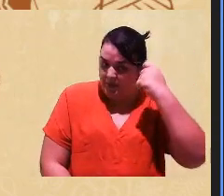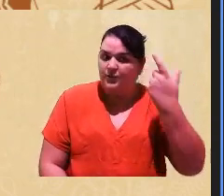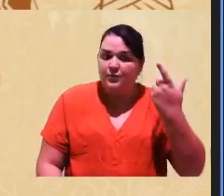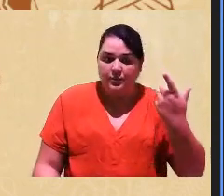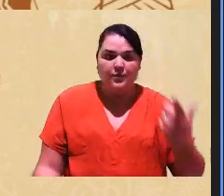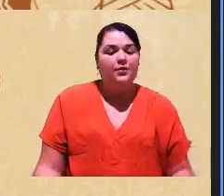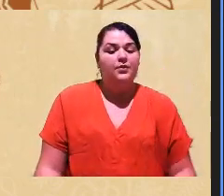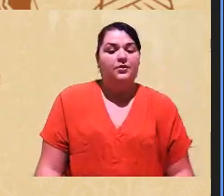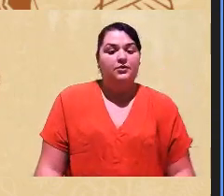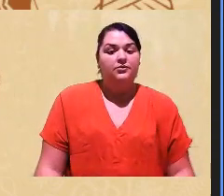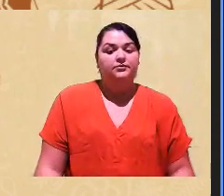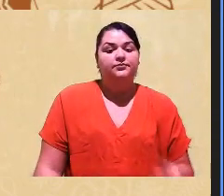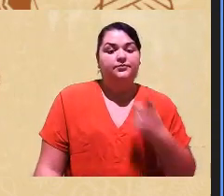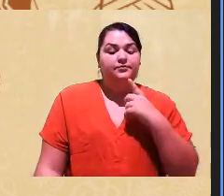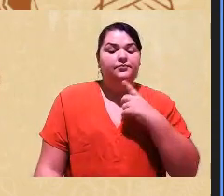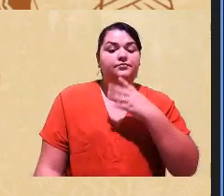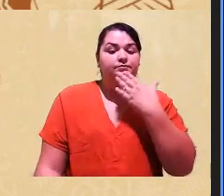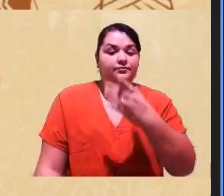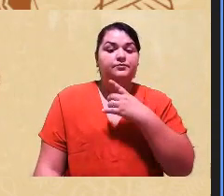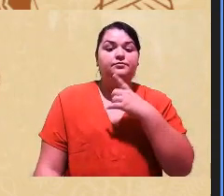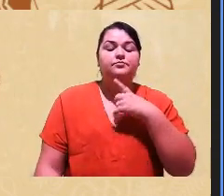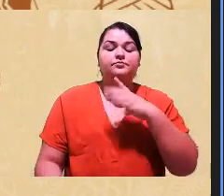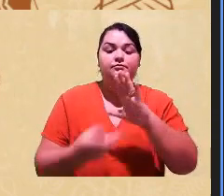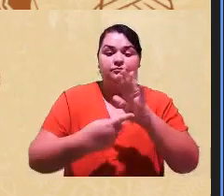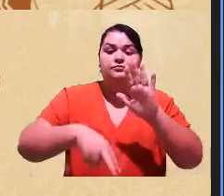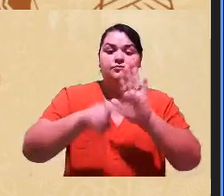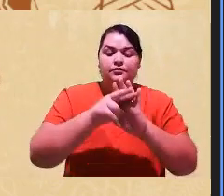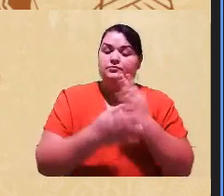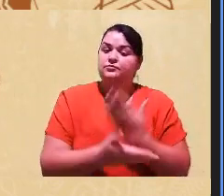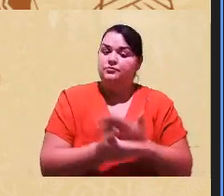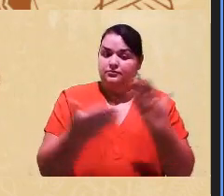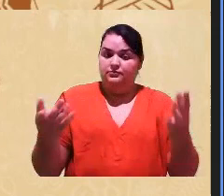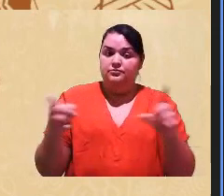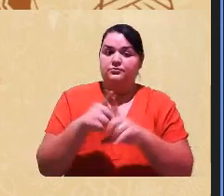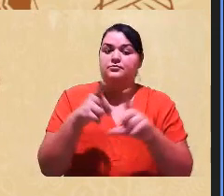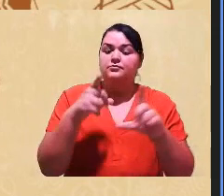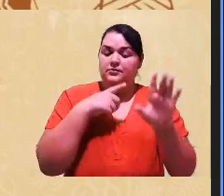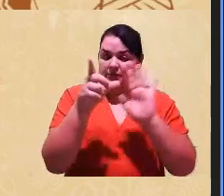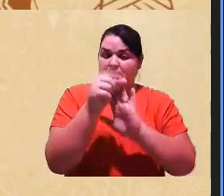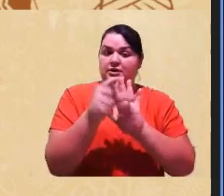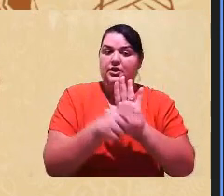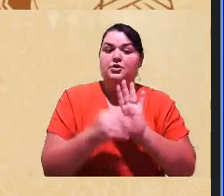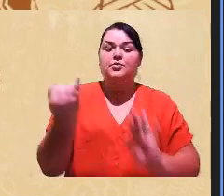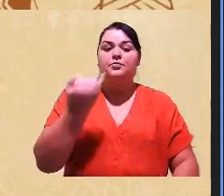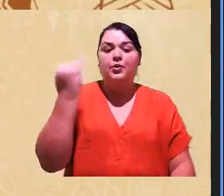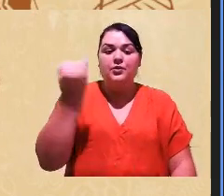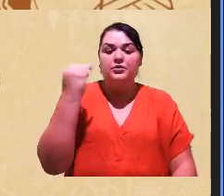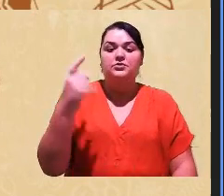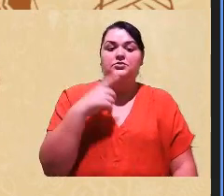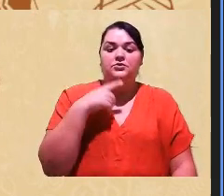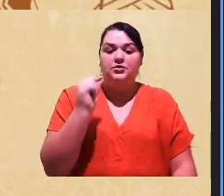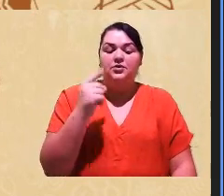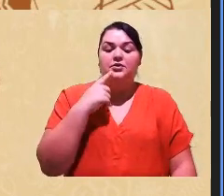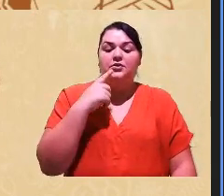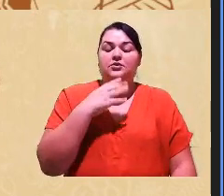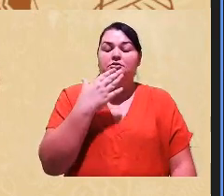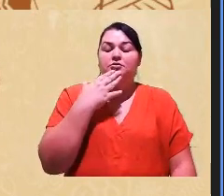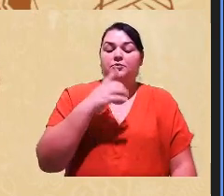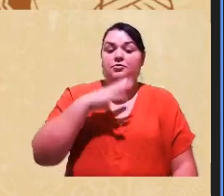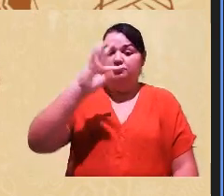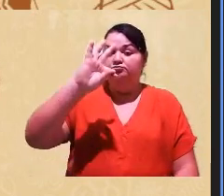vou fazer as tipologias dos fraudadores aqui para vocês, que é um artigo que eu escrevi, traçando um pouco as tipologias.